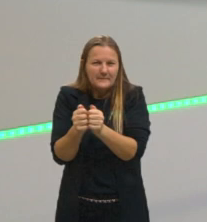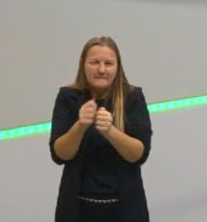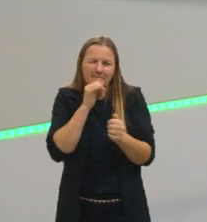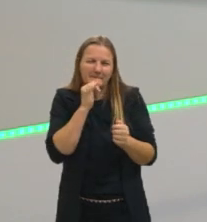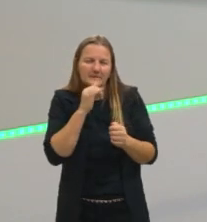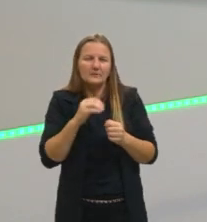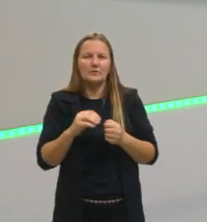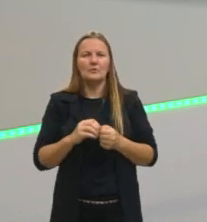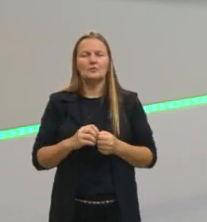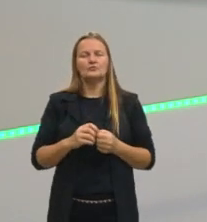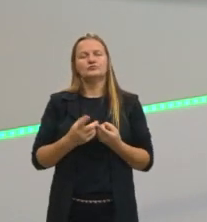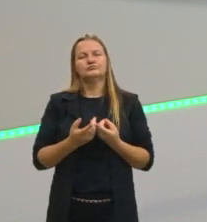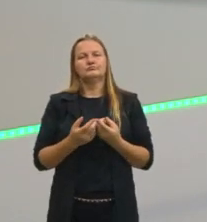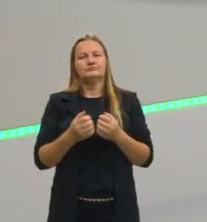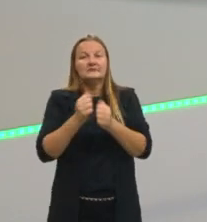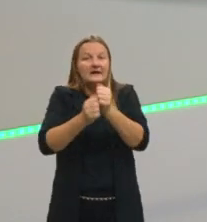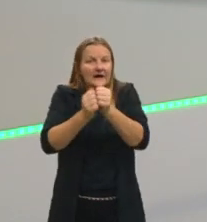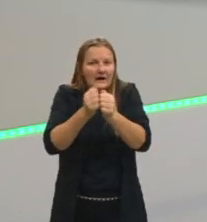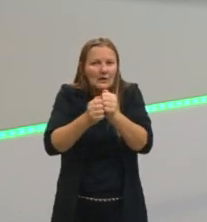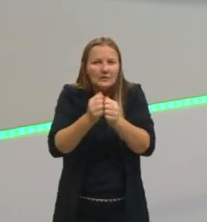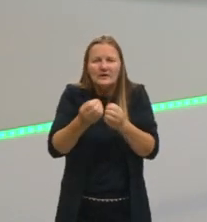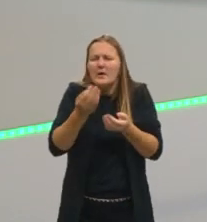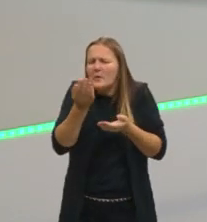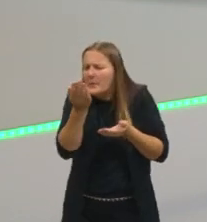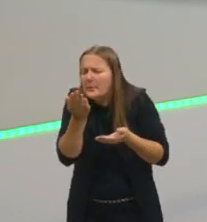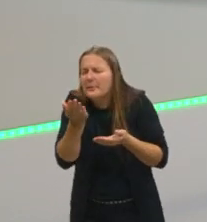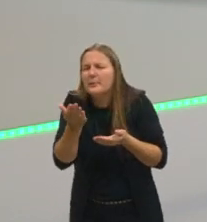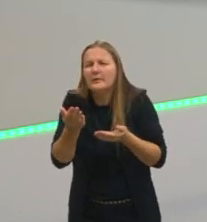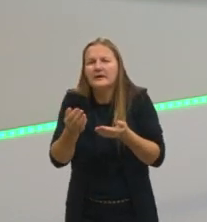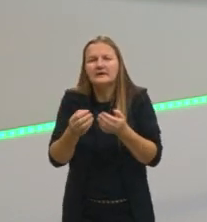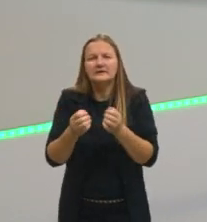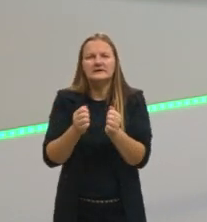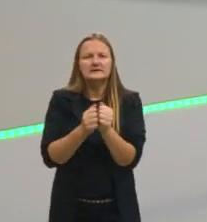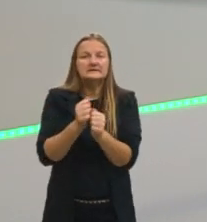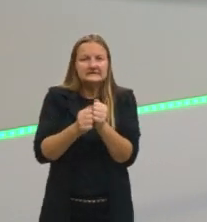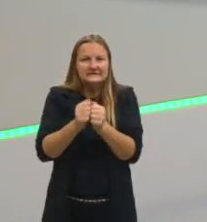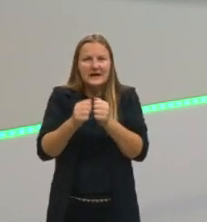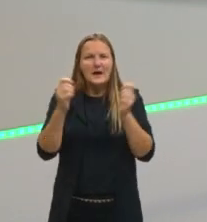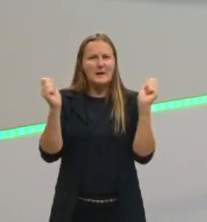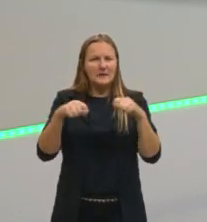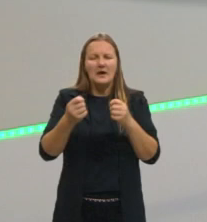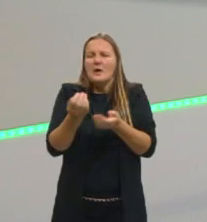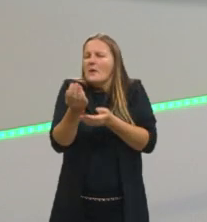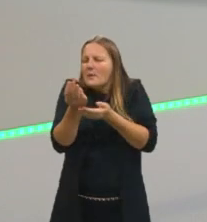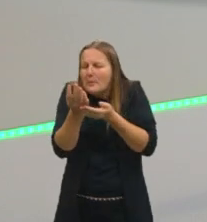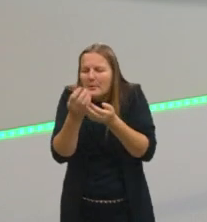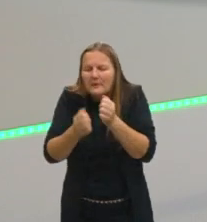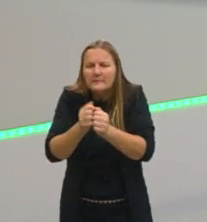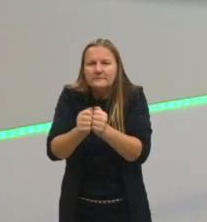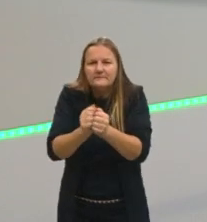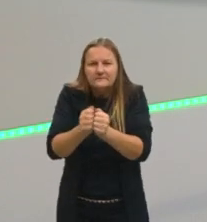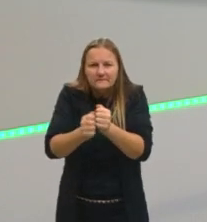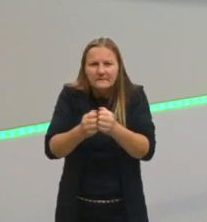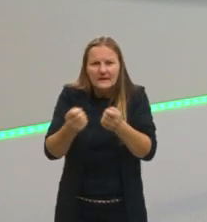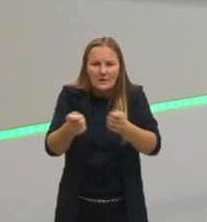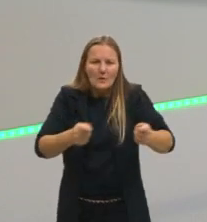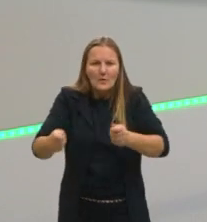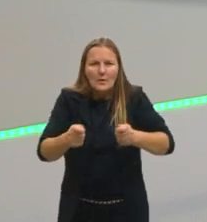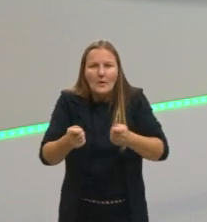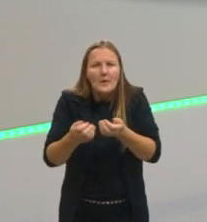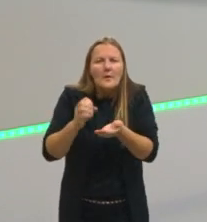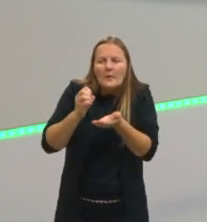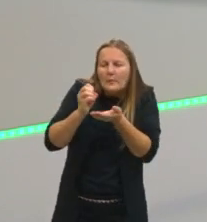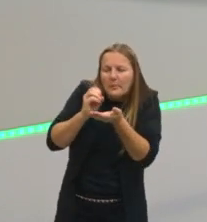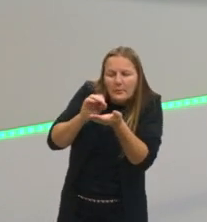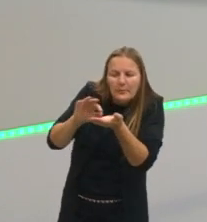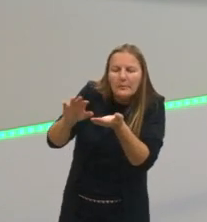o arroz e palha de arroz, quando vem aquelas casquinhas de arroz junto com o arroz. Isto dá uma soprada, né? Ou uma corrente